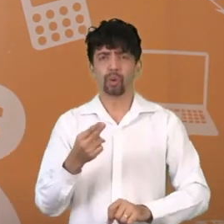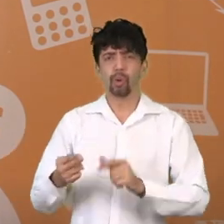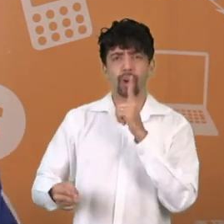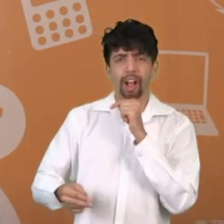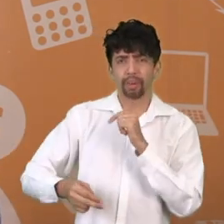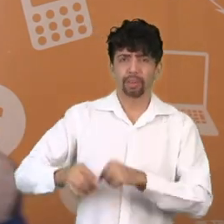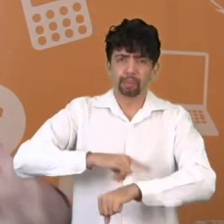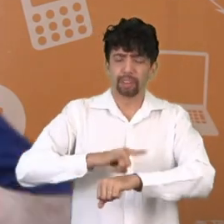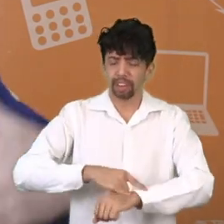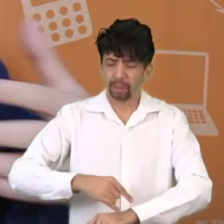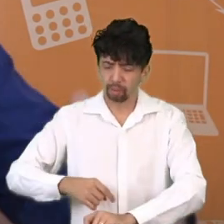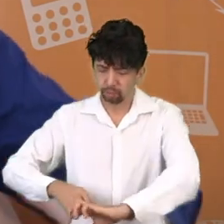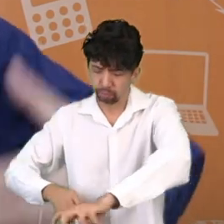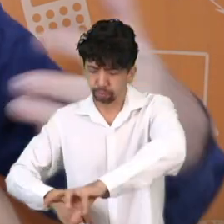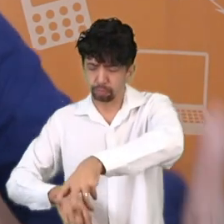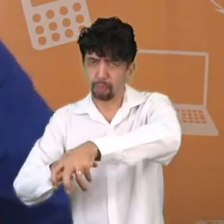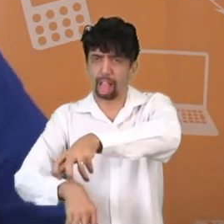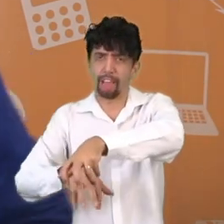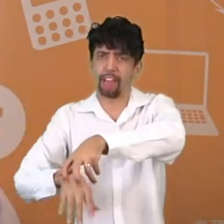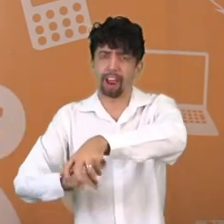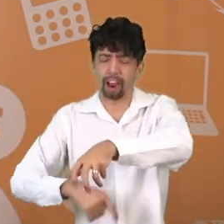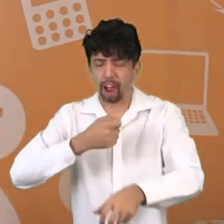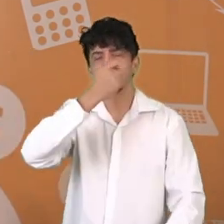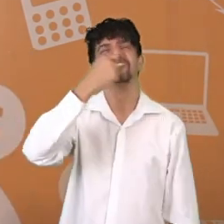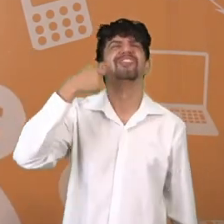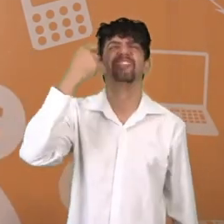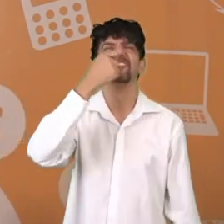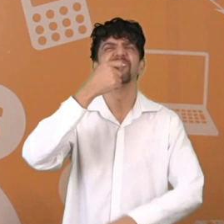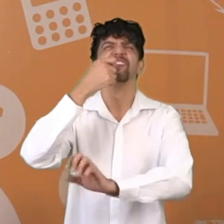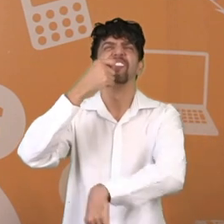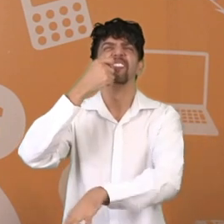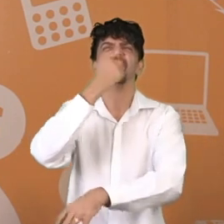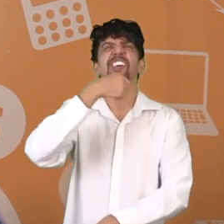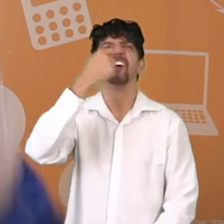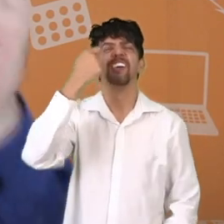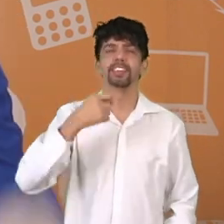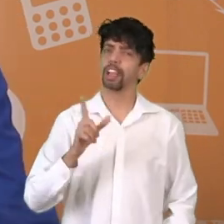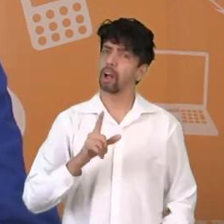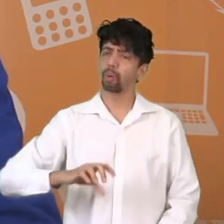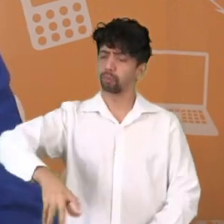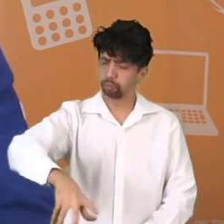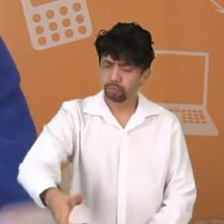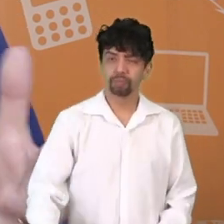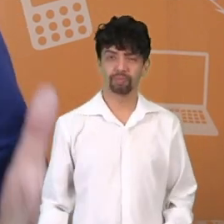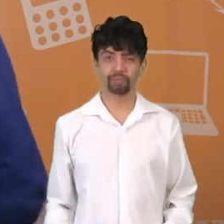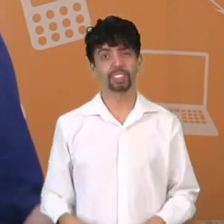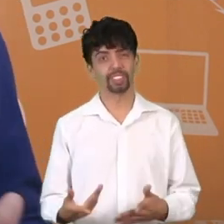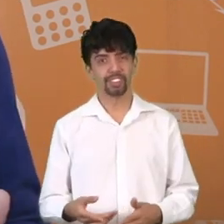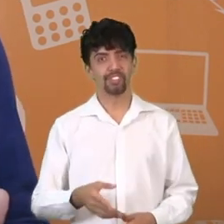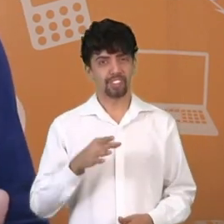simples que a gente acaba passando, deixando acontecendo. Cada centavo gasto é um sonho realizado.